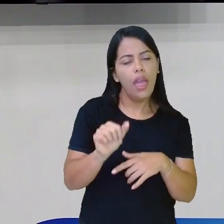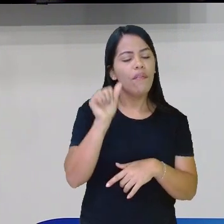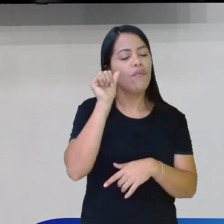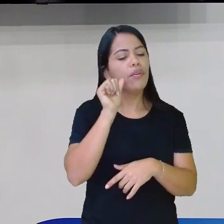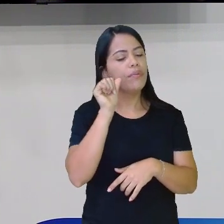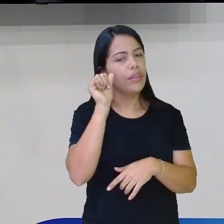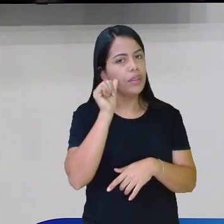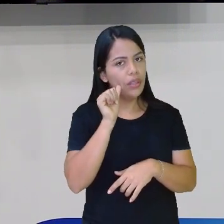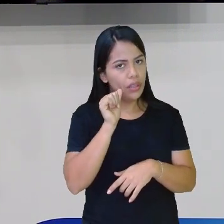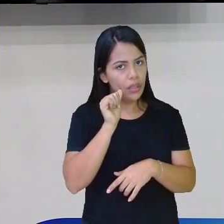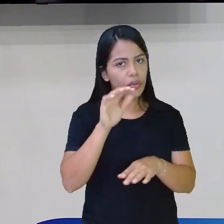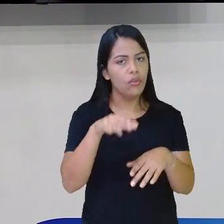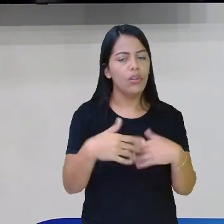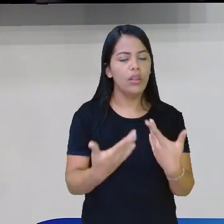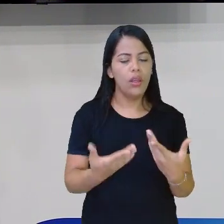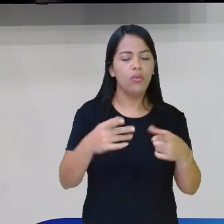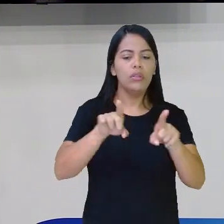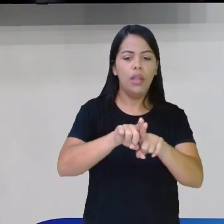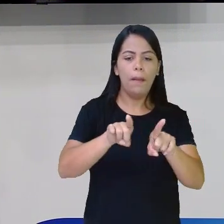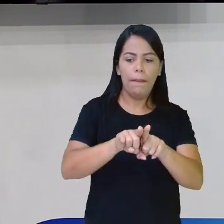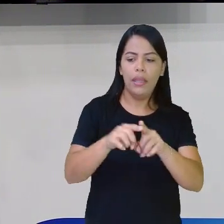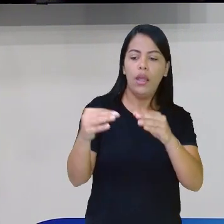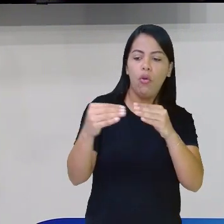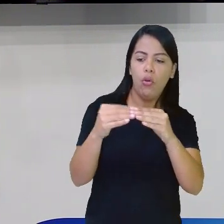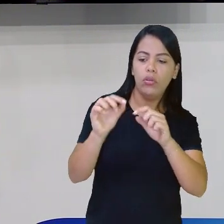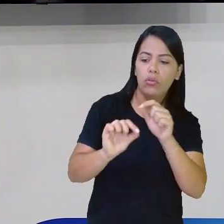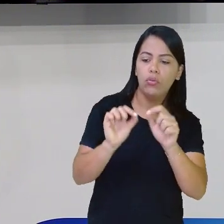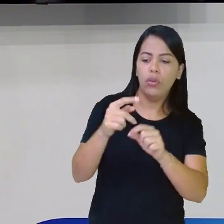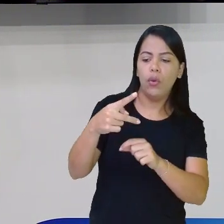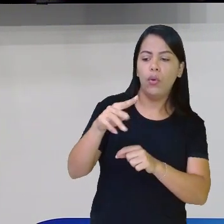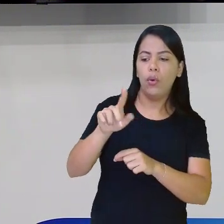feminino, e também está no plural.